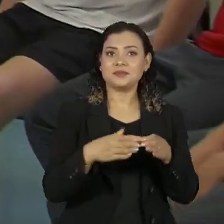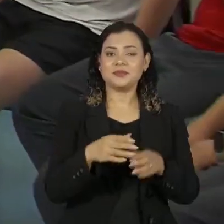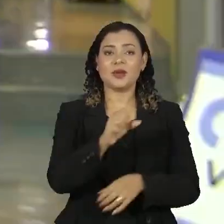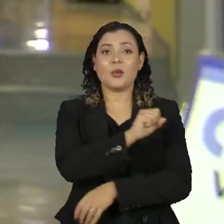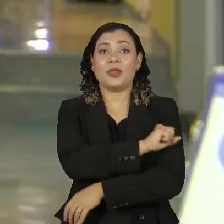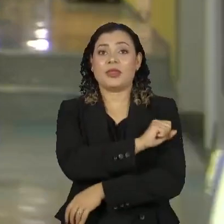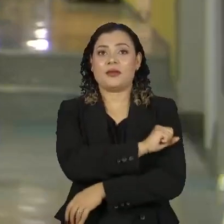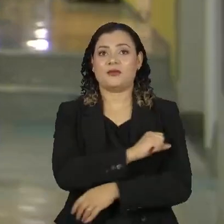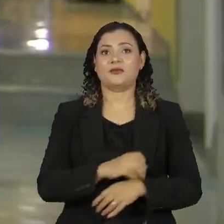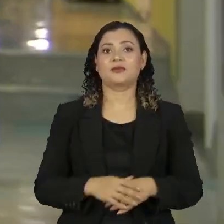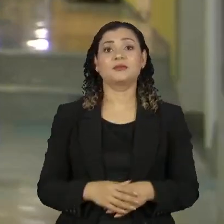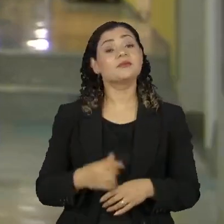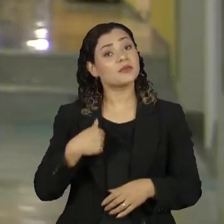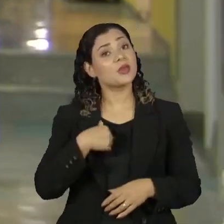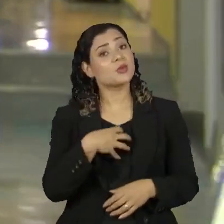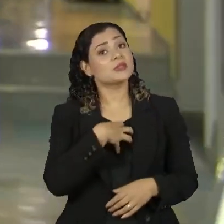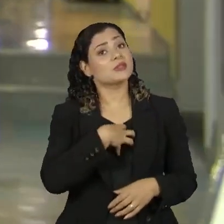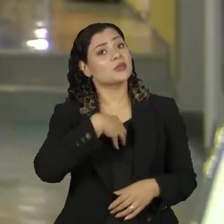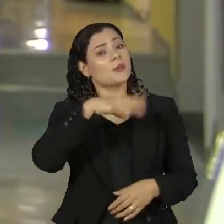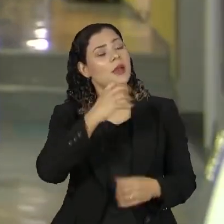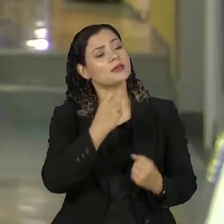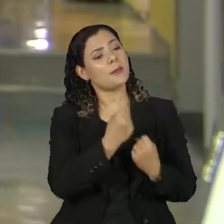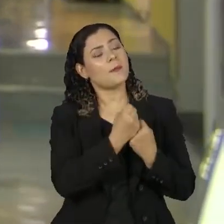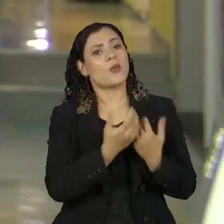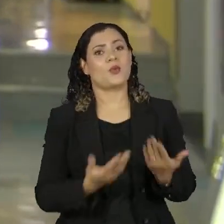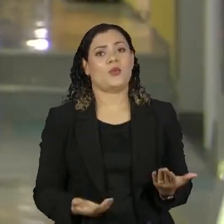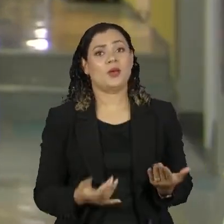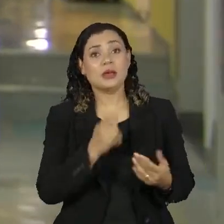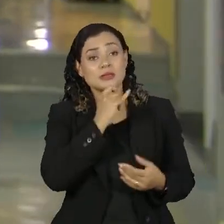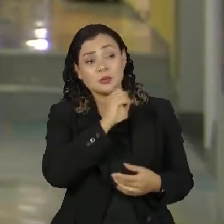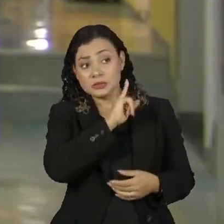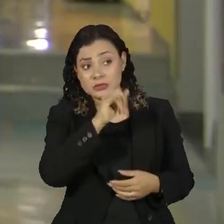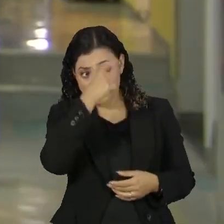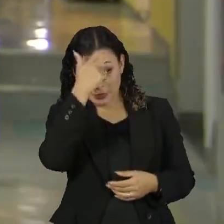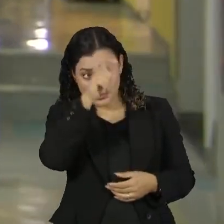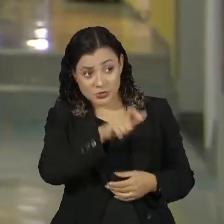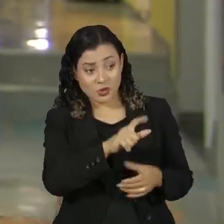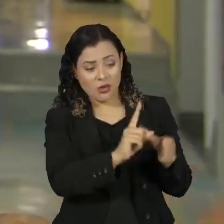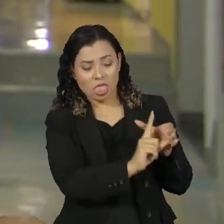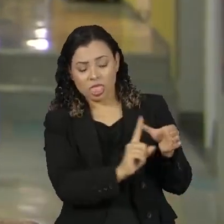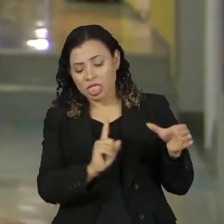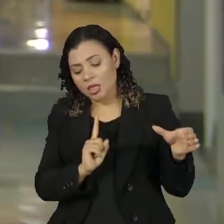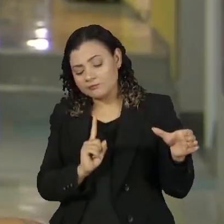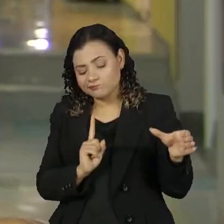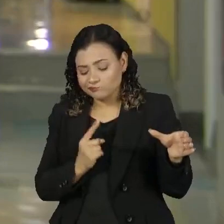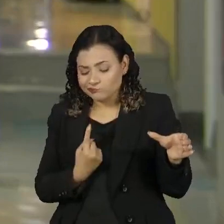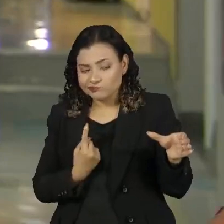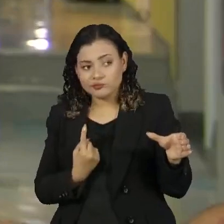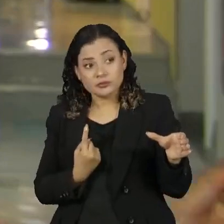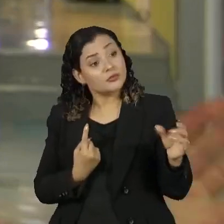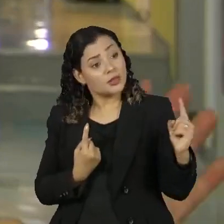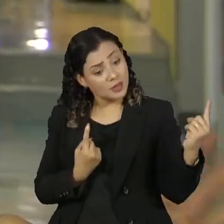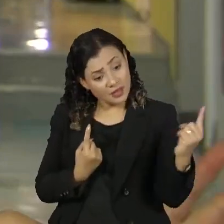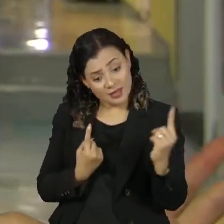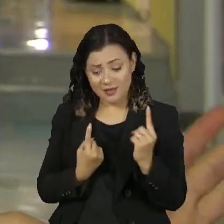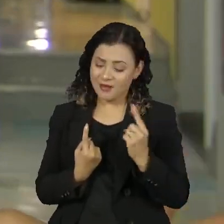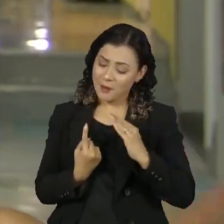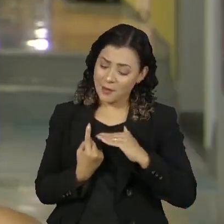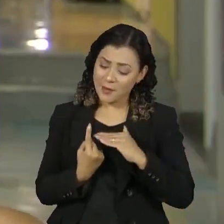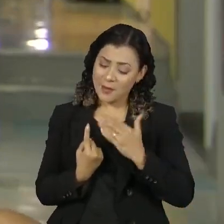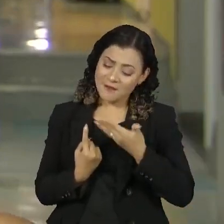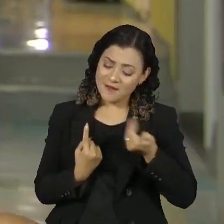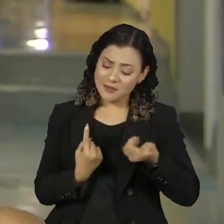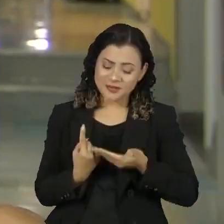oitavo ano. Eu sinto mais parceria. Por exemplo, se tem uma pessoa que ela é excluída, alguém fala com ela. E eu acho que isso é